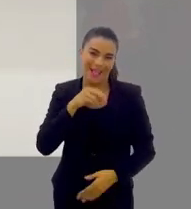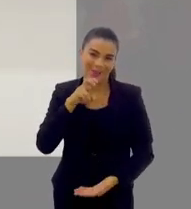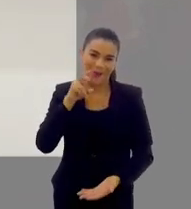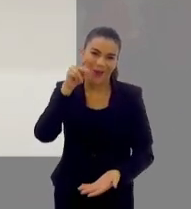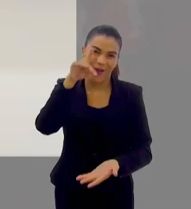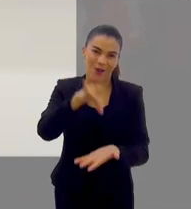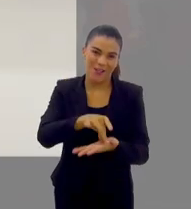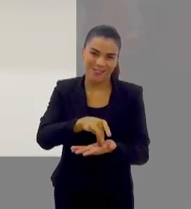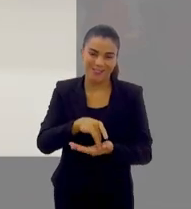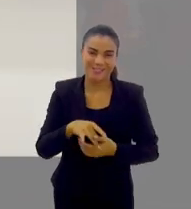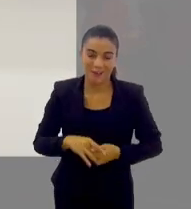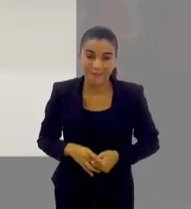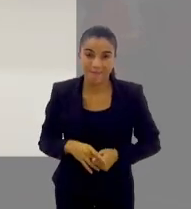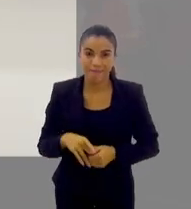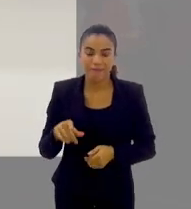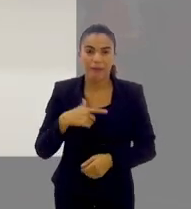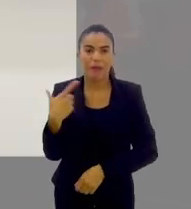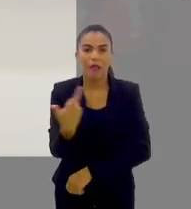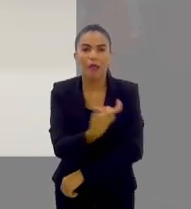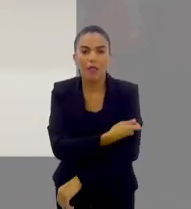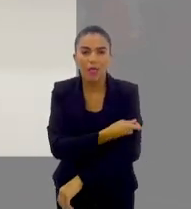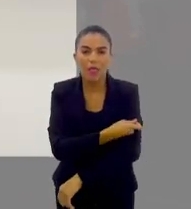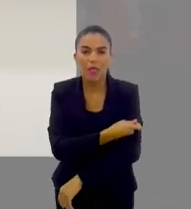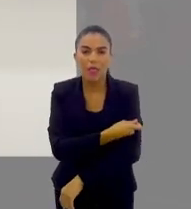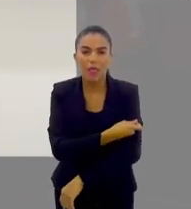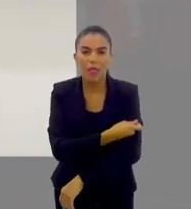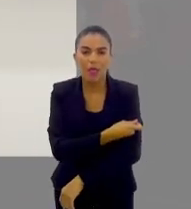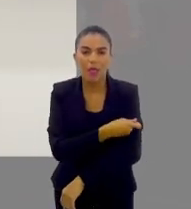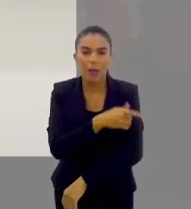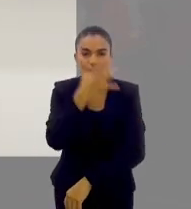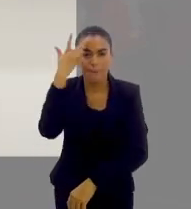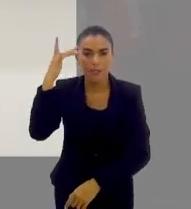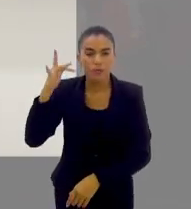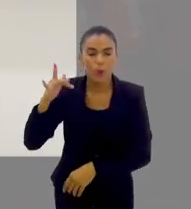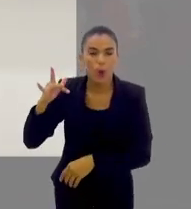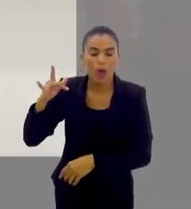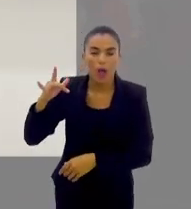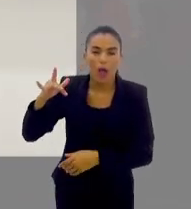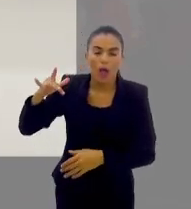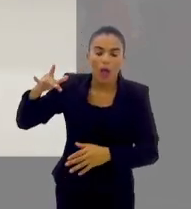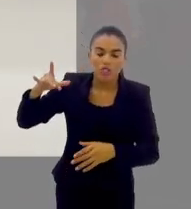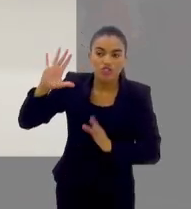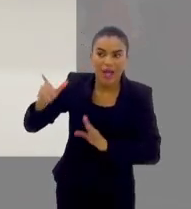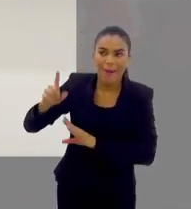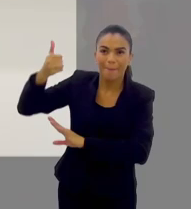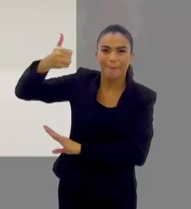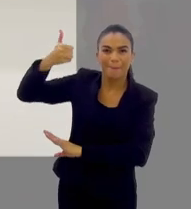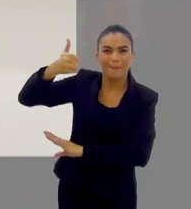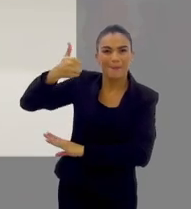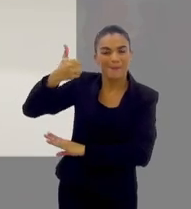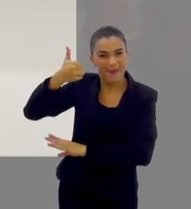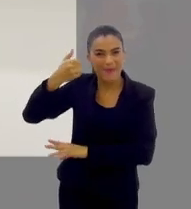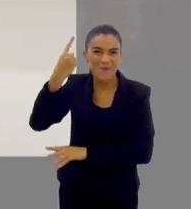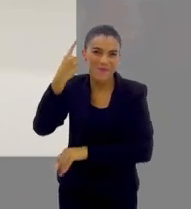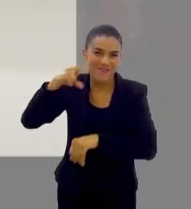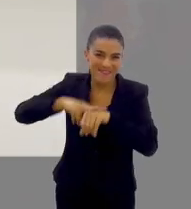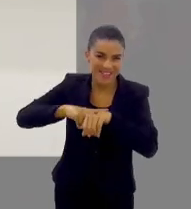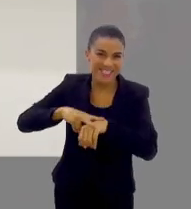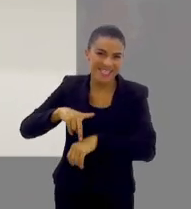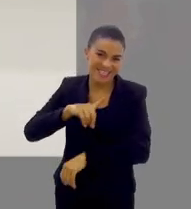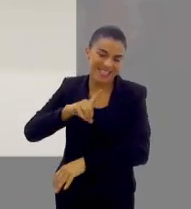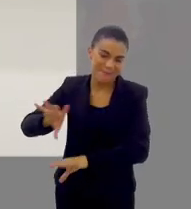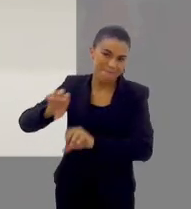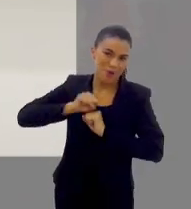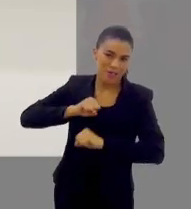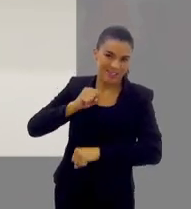que era, quando você dava a vacina naquele paciente e o paciente adulto, a criança tinha dengue, a dengue